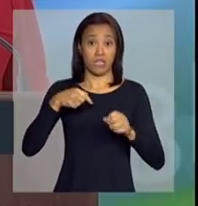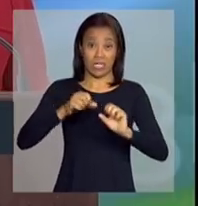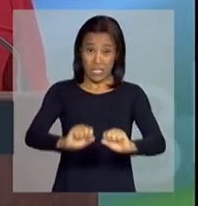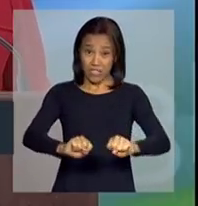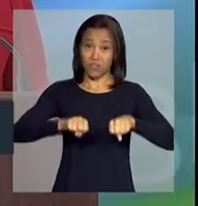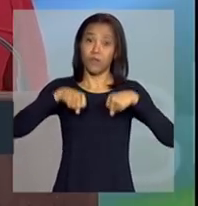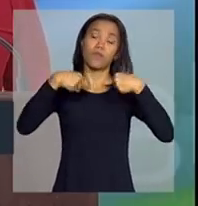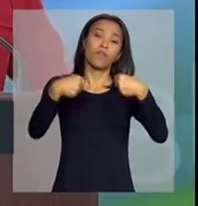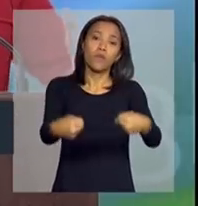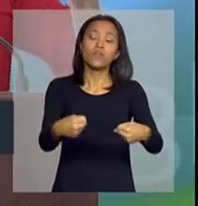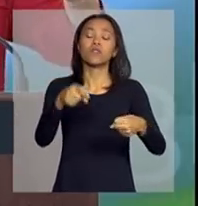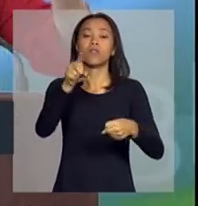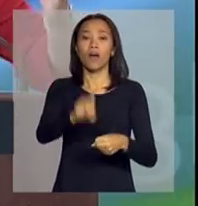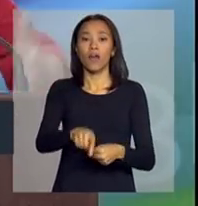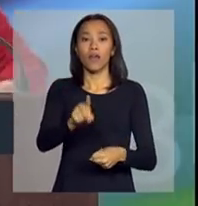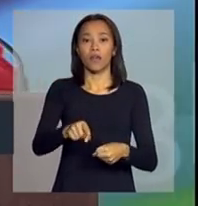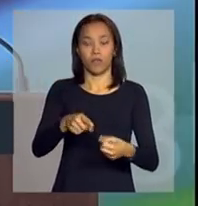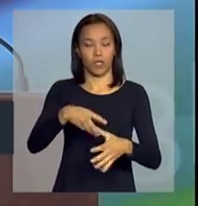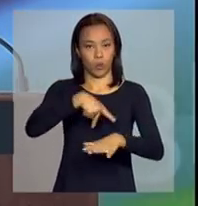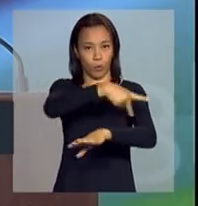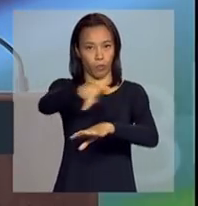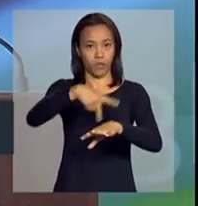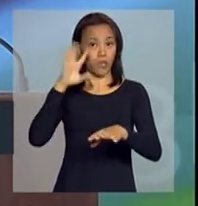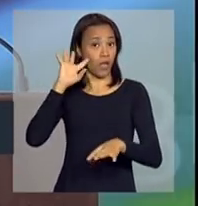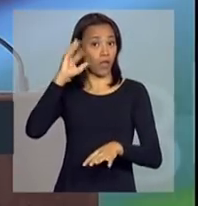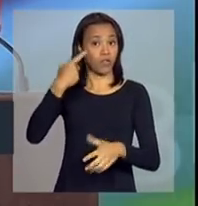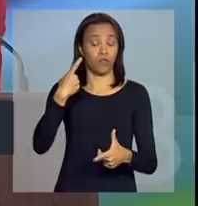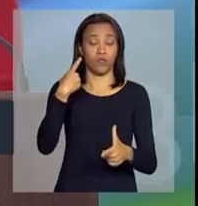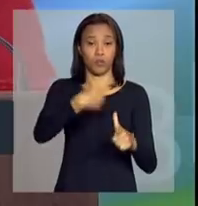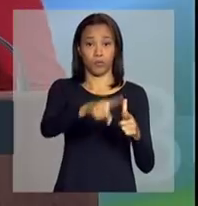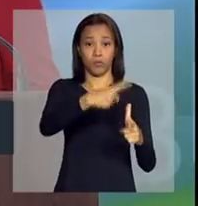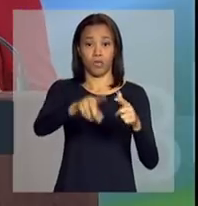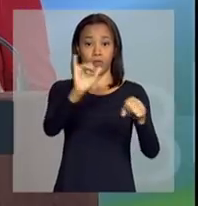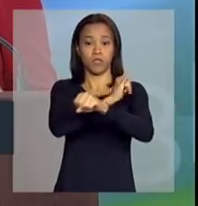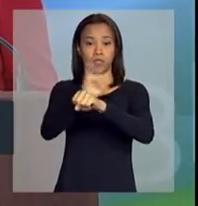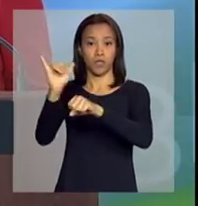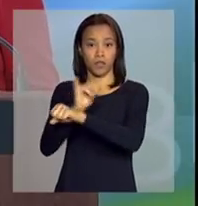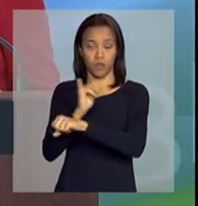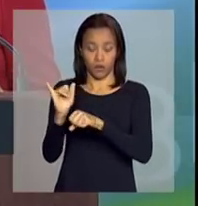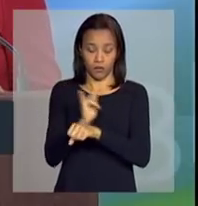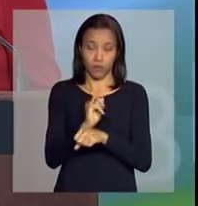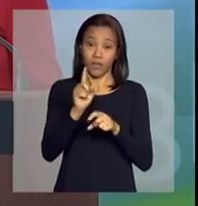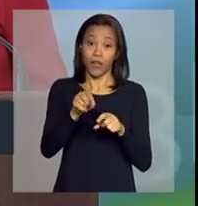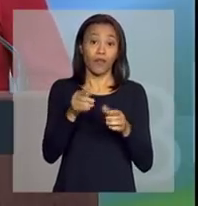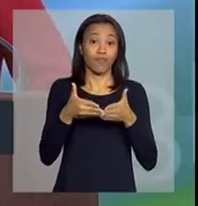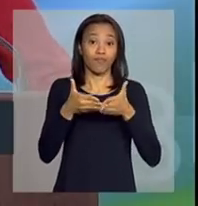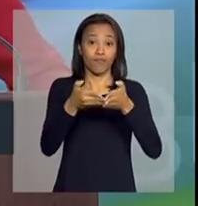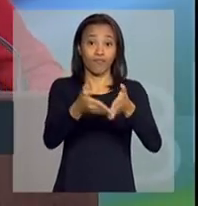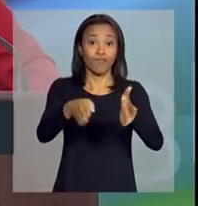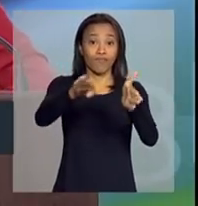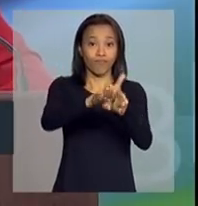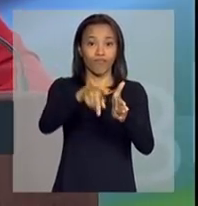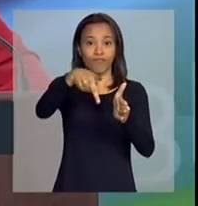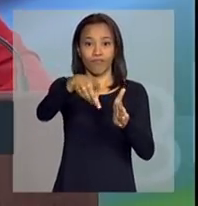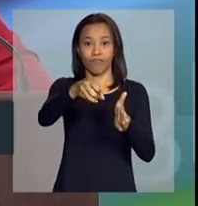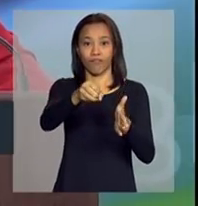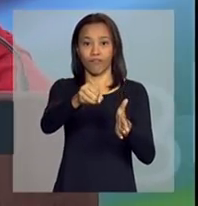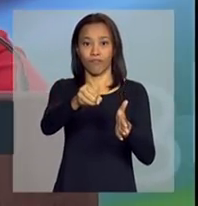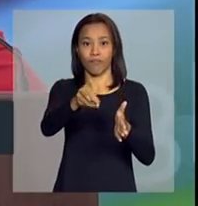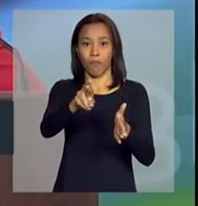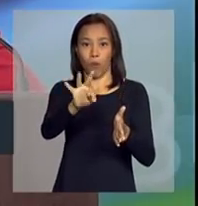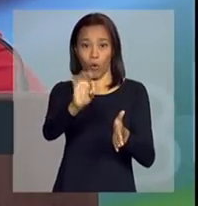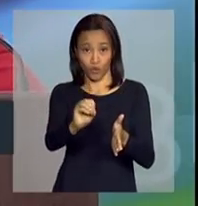país no sentido de resolver um dos problemas estratégicos que é Portos. Eu só falo isso numa